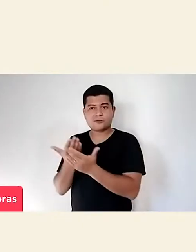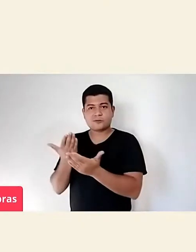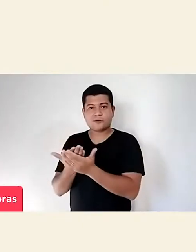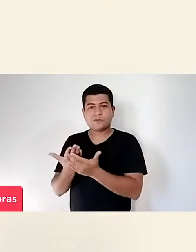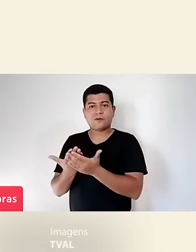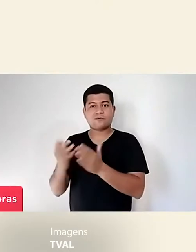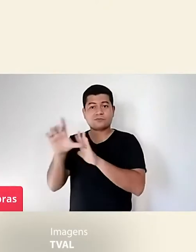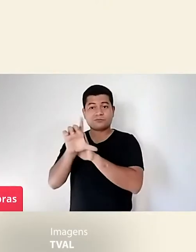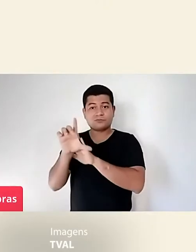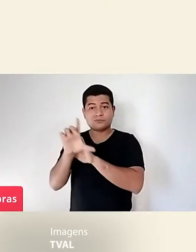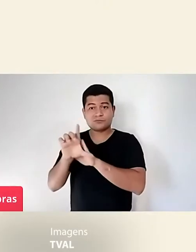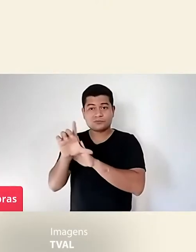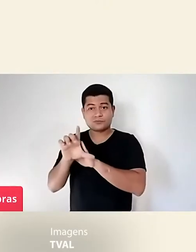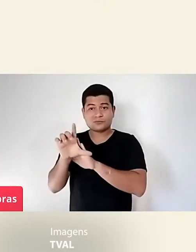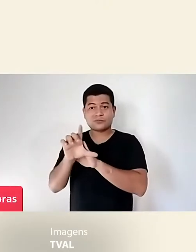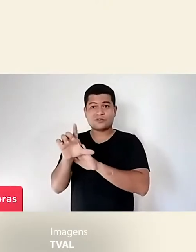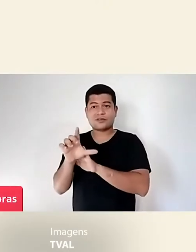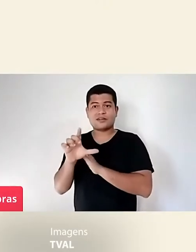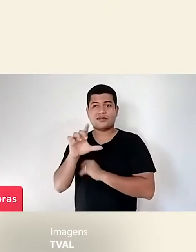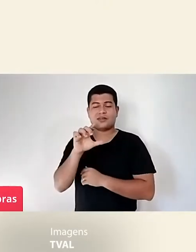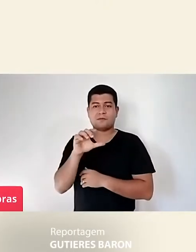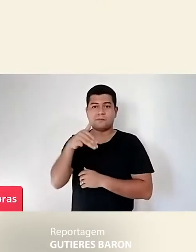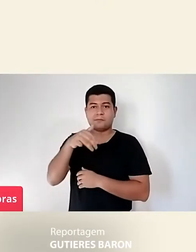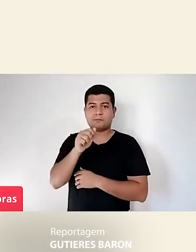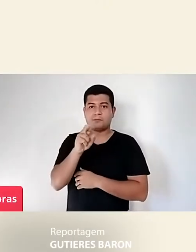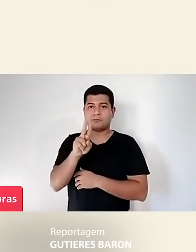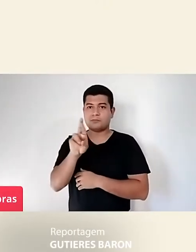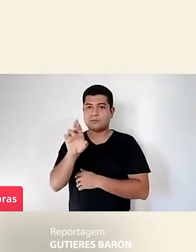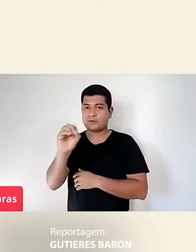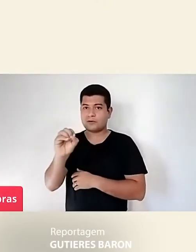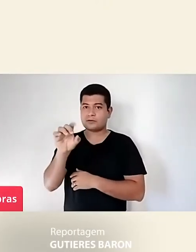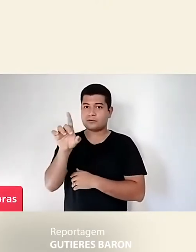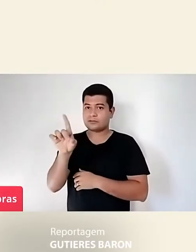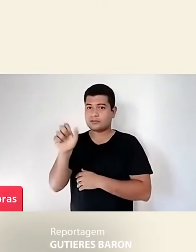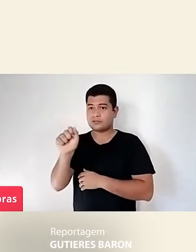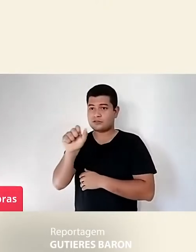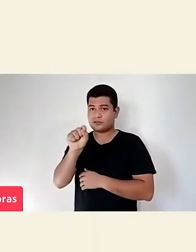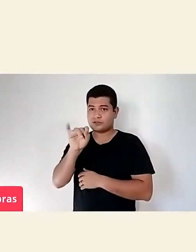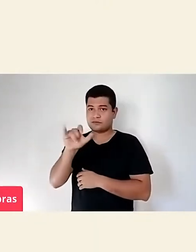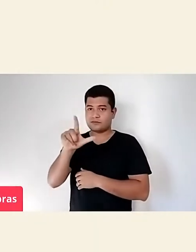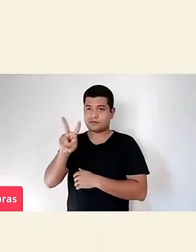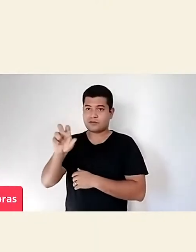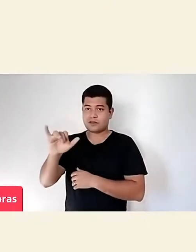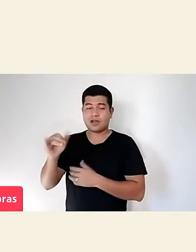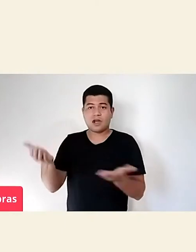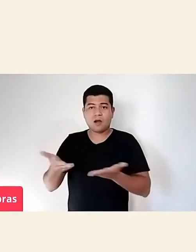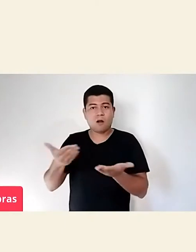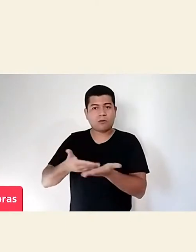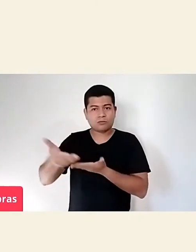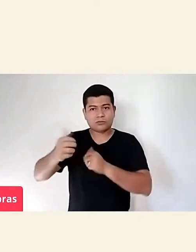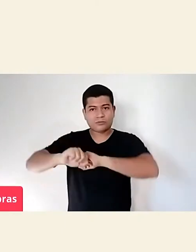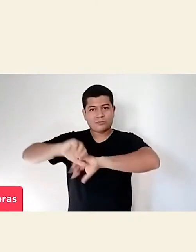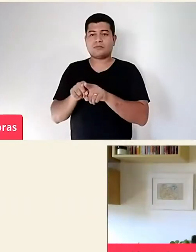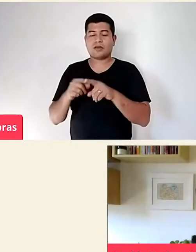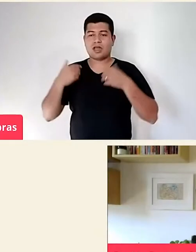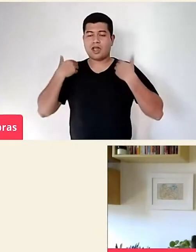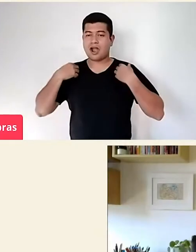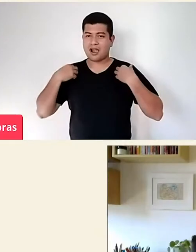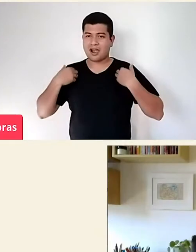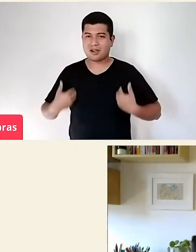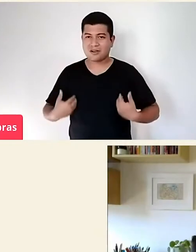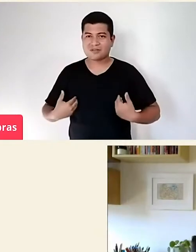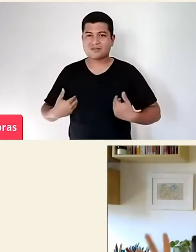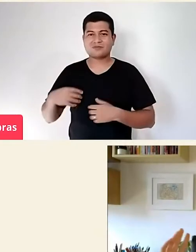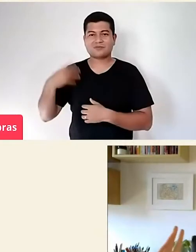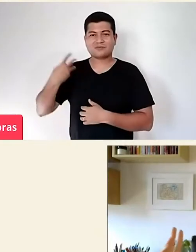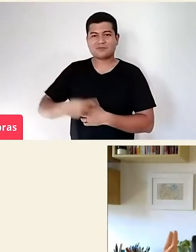Em comemoração ao Dia Internacional da Mulher, a Escola do Legislativo deputado Ulício Mauro da Silveira promoveu